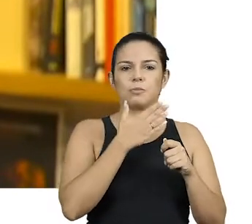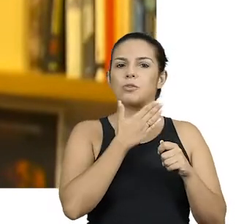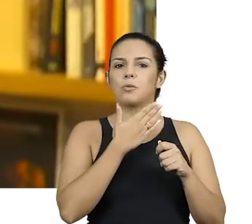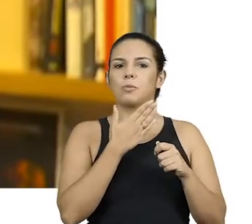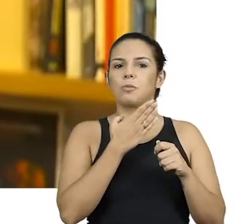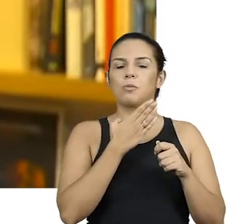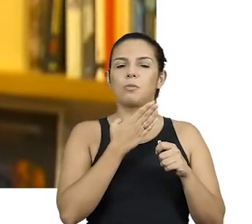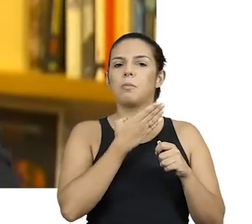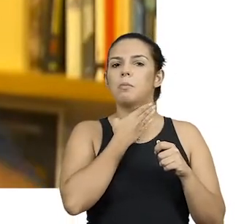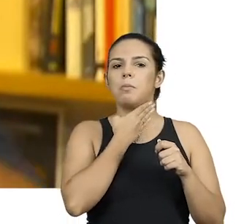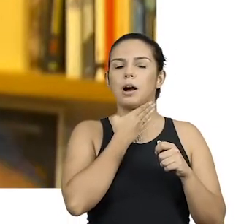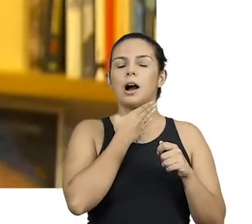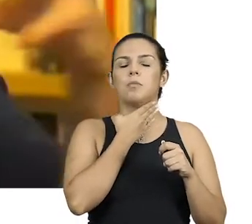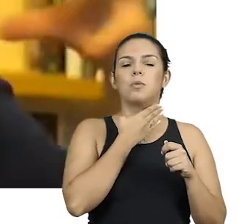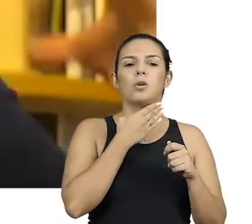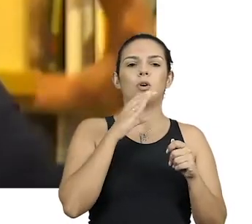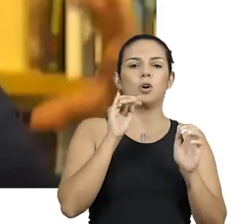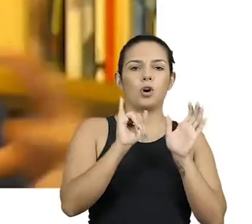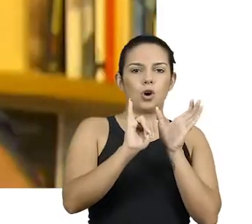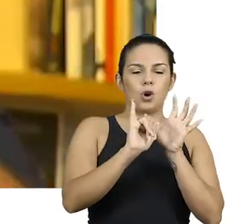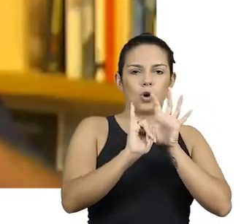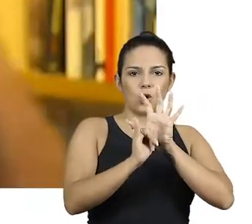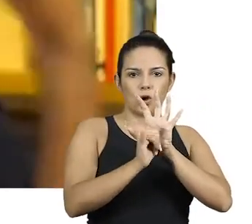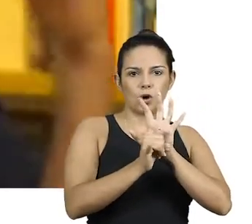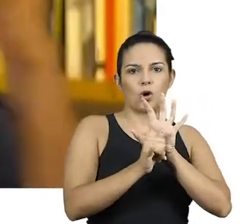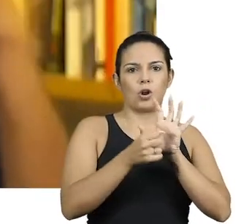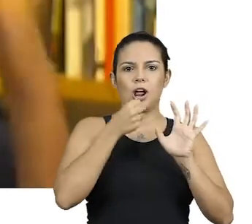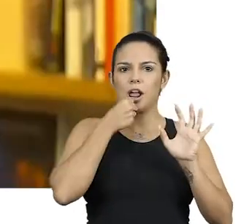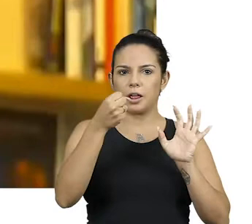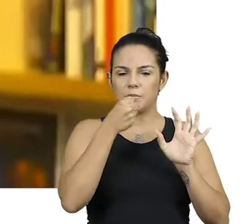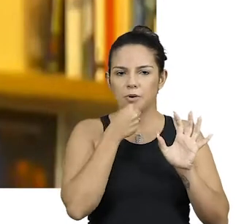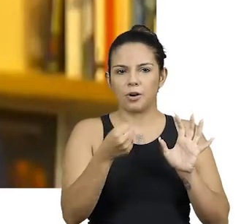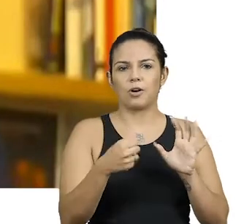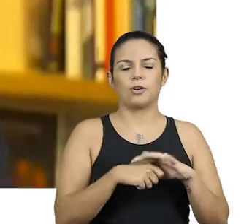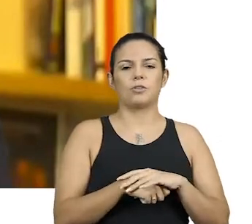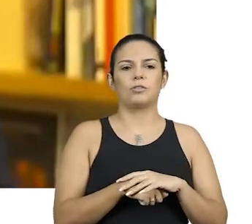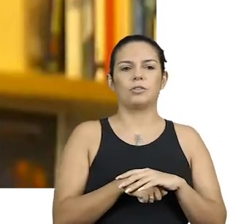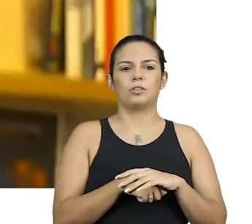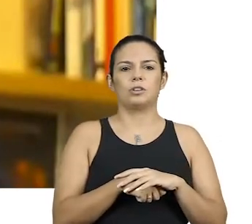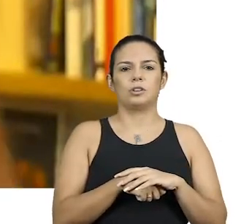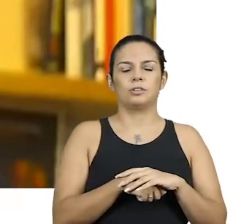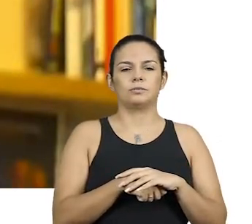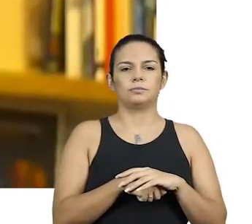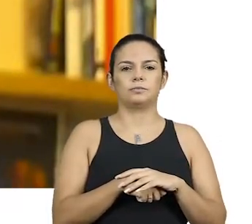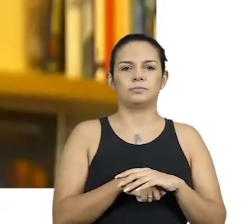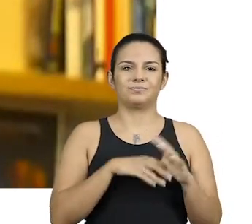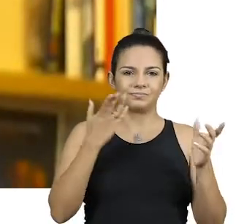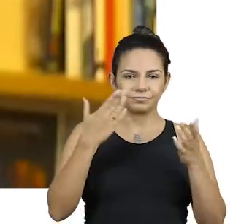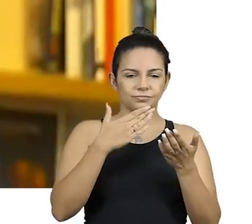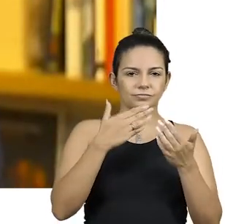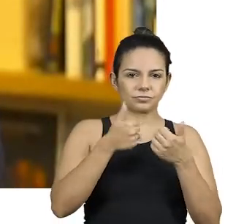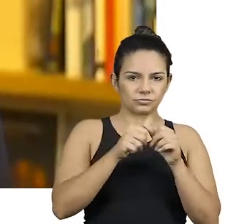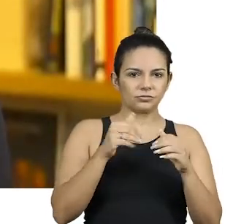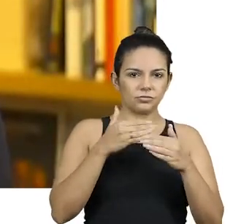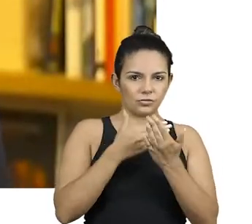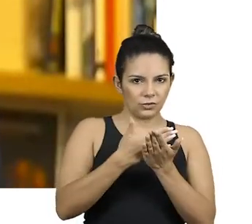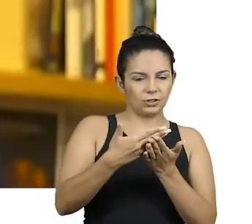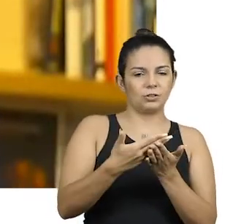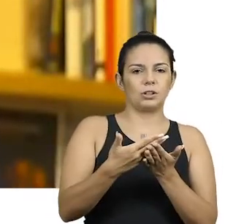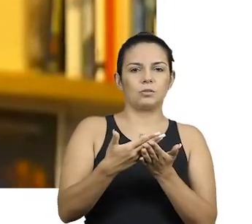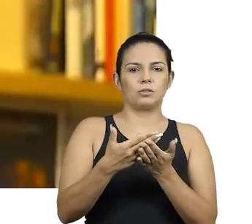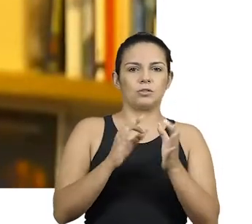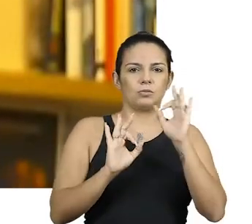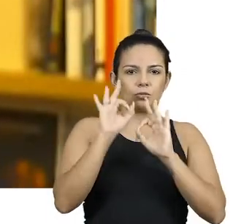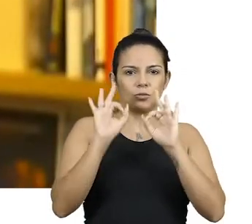Repórter. Me lembro que tinha gente para a Chuchu, foi um sucesso. E aí eu já estava engatando na produção do